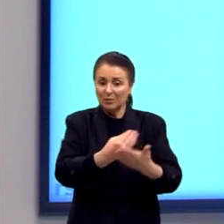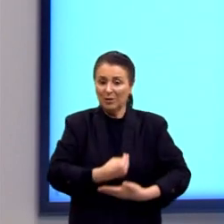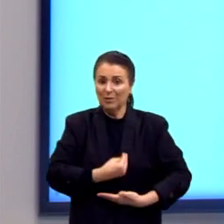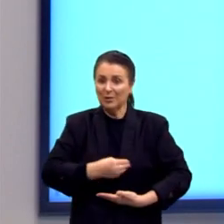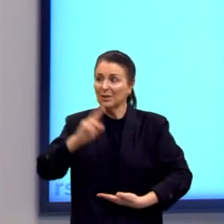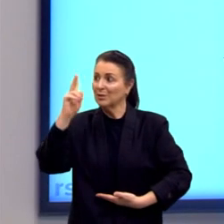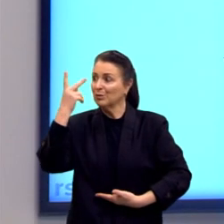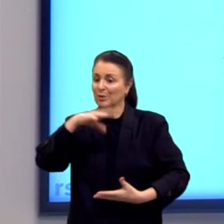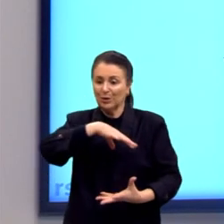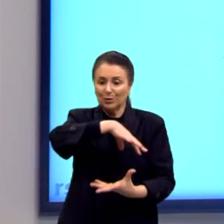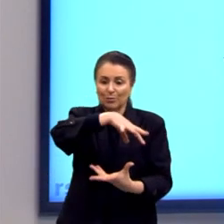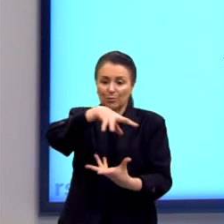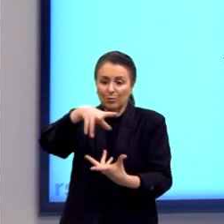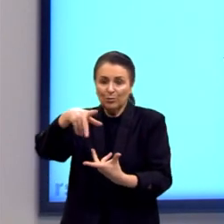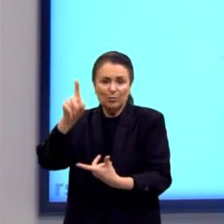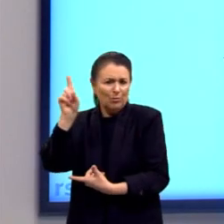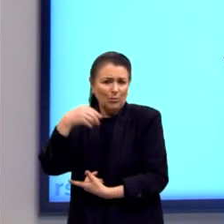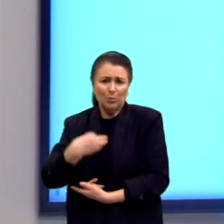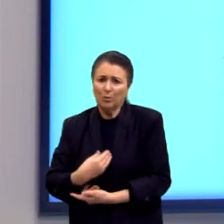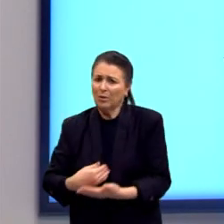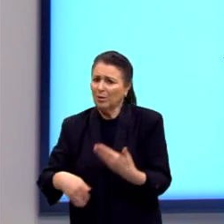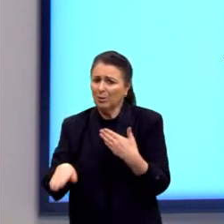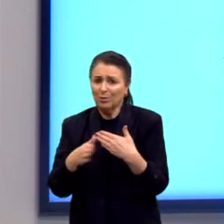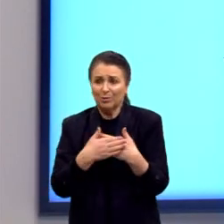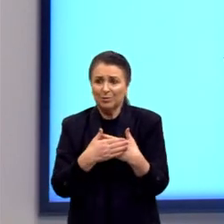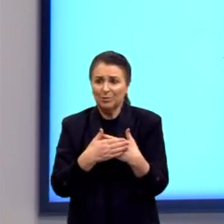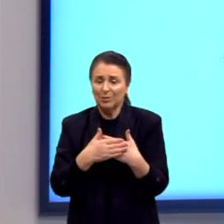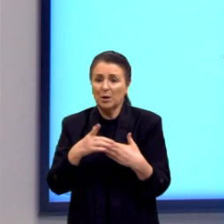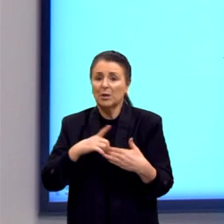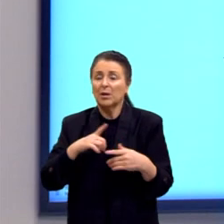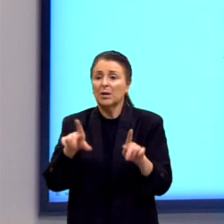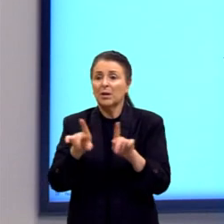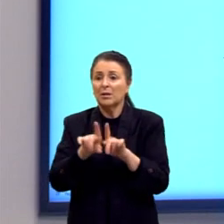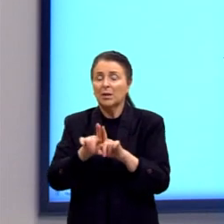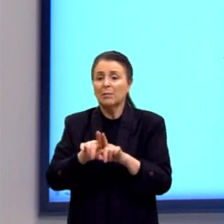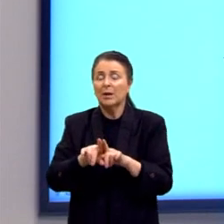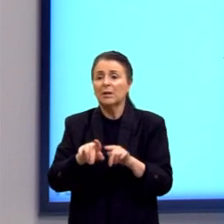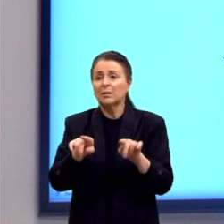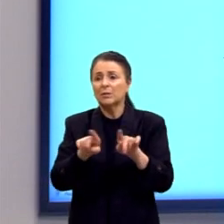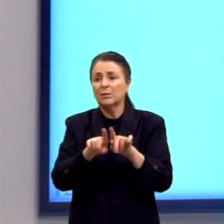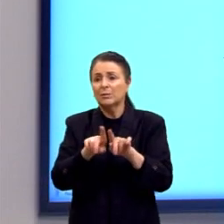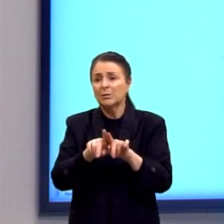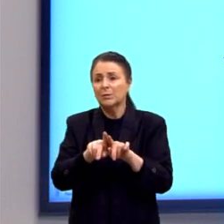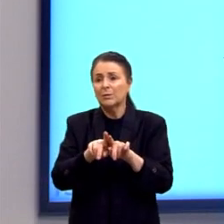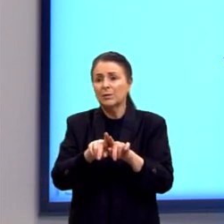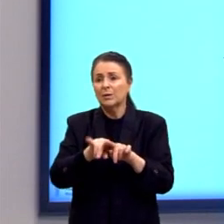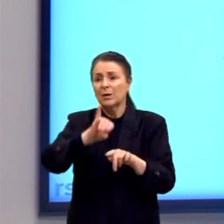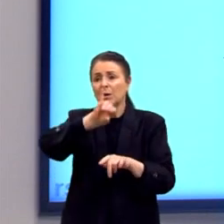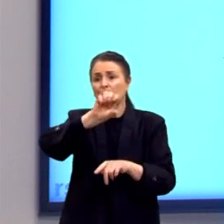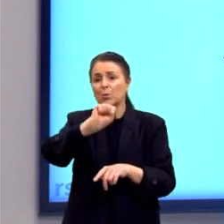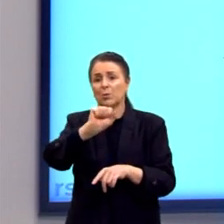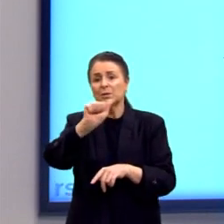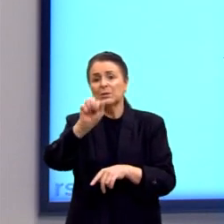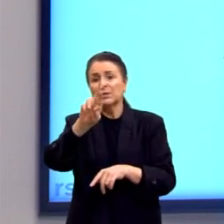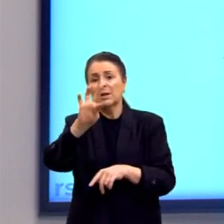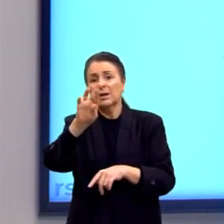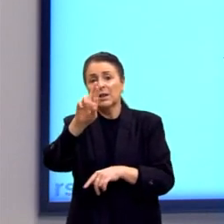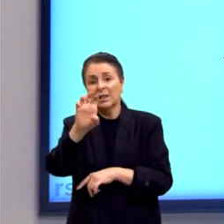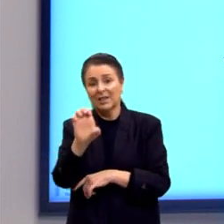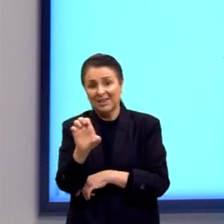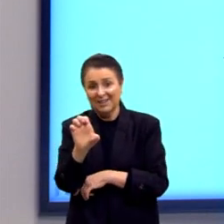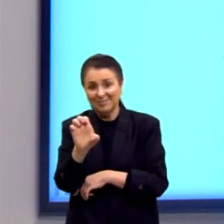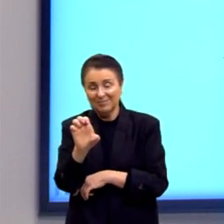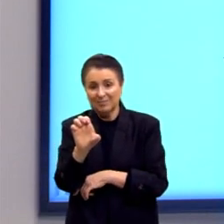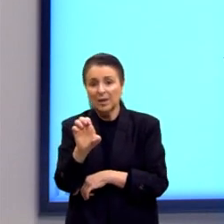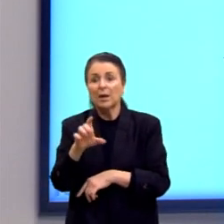no mundo é tudo. Nós temos aqui alguns camaradas, por exemplo, Jean-Paul Sartre, ele foi um cara que lutou